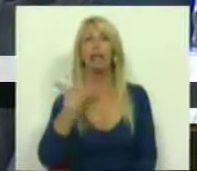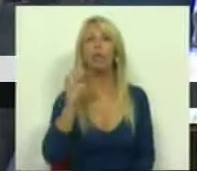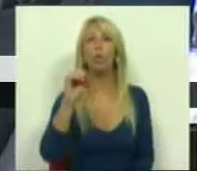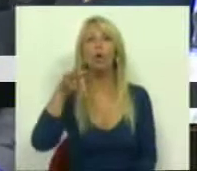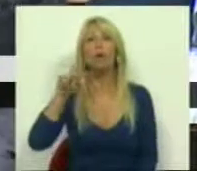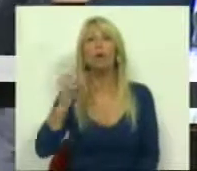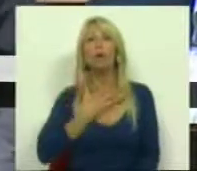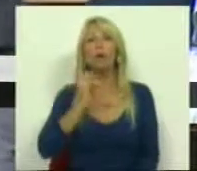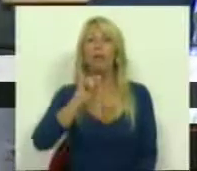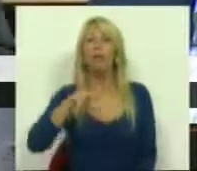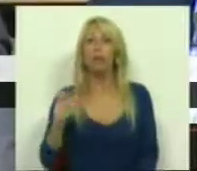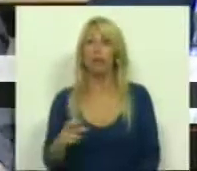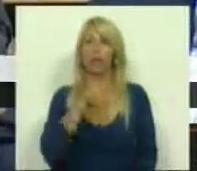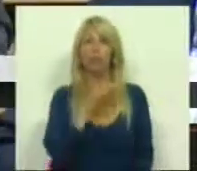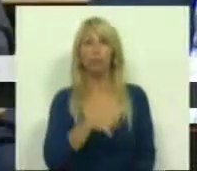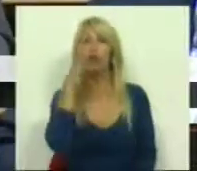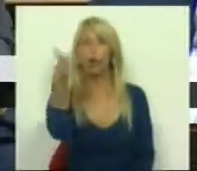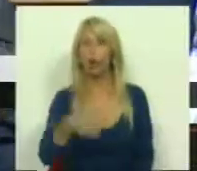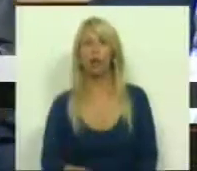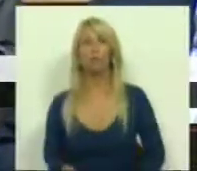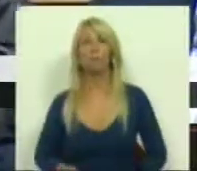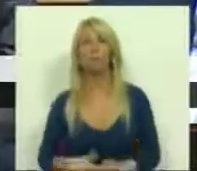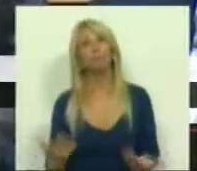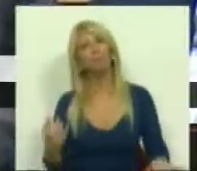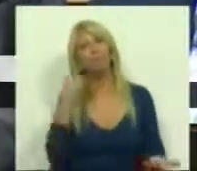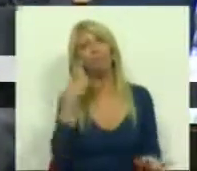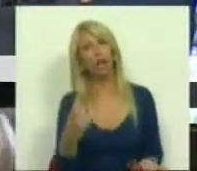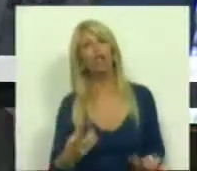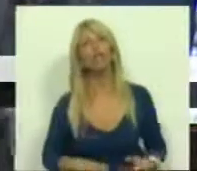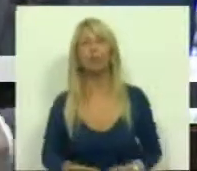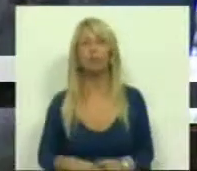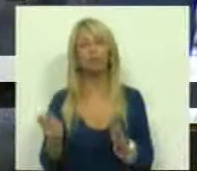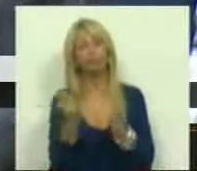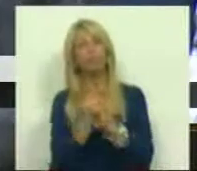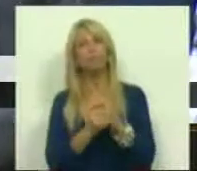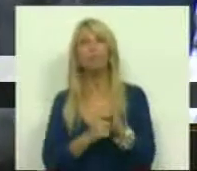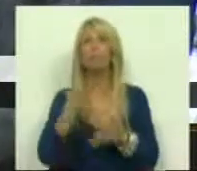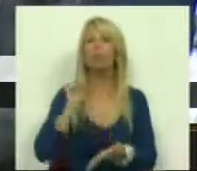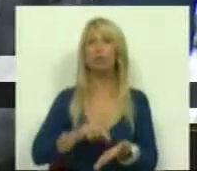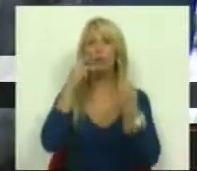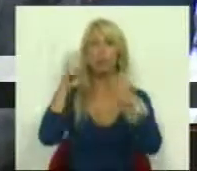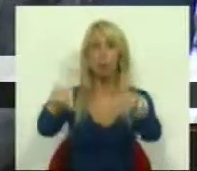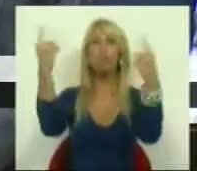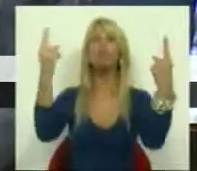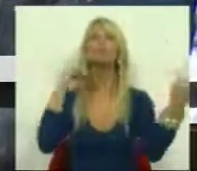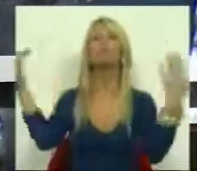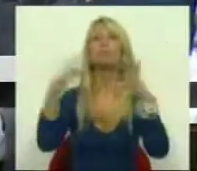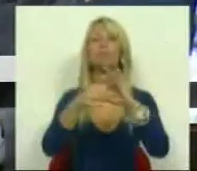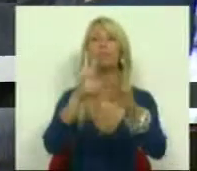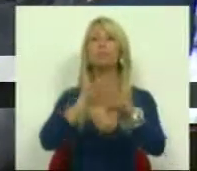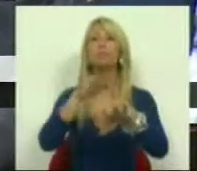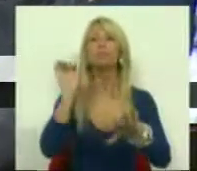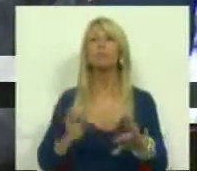deixe-me que lhe diga que registramos a posição que exprimiu relativamente à